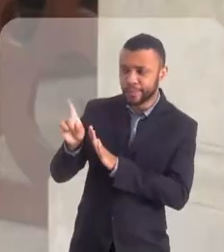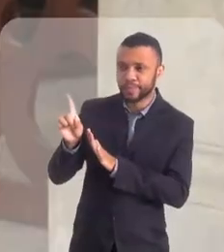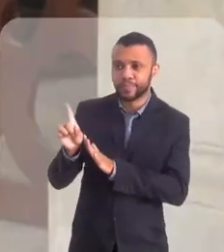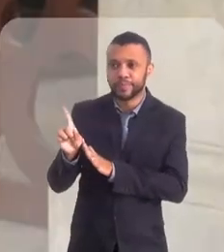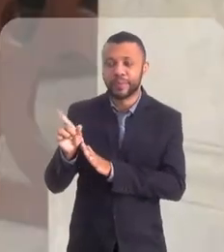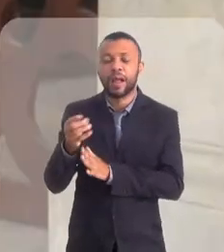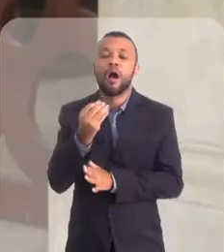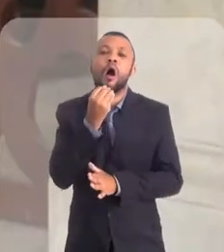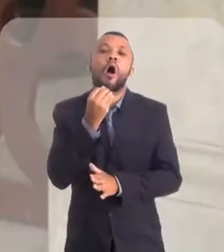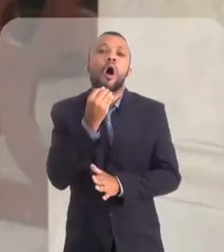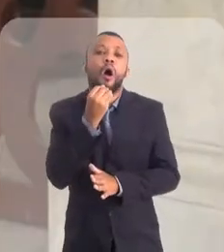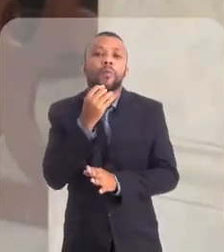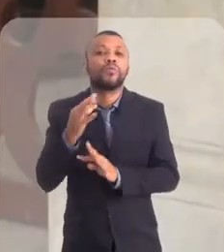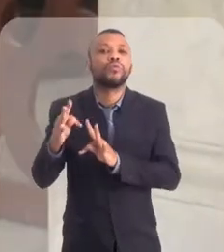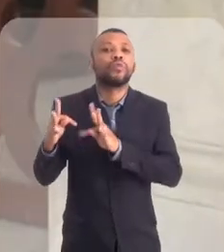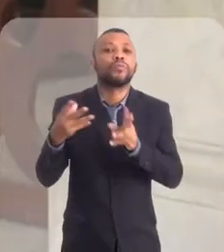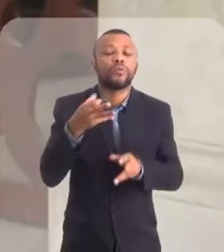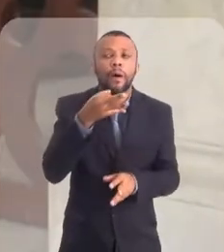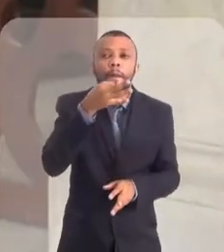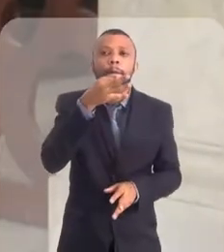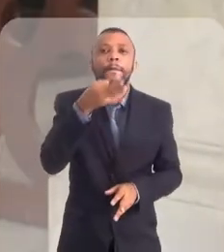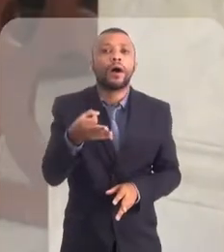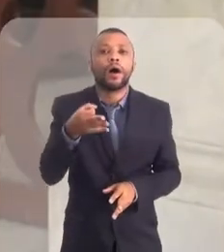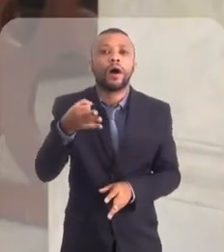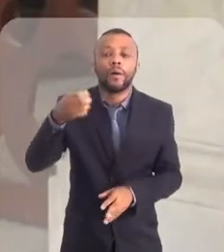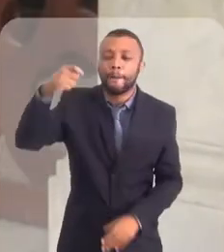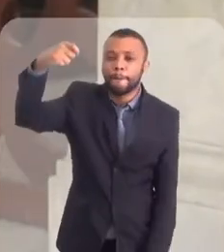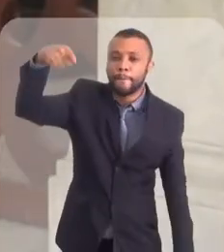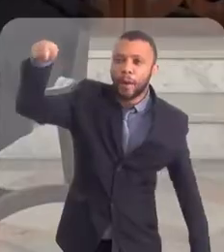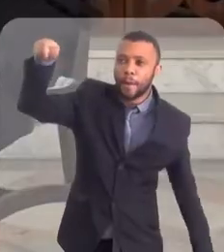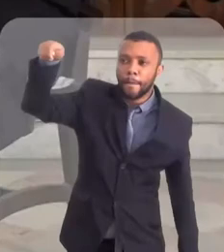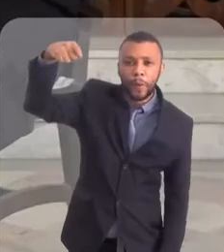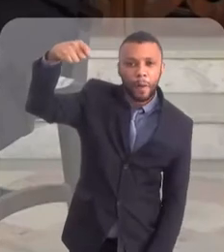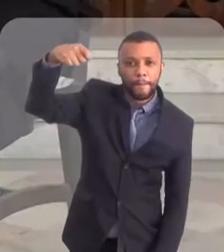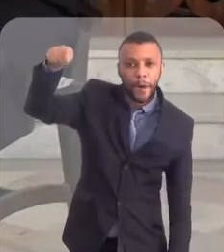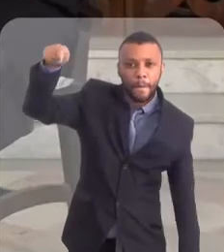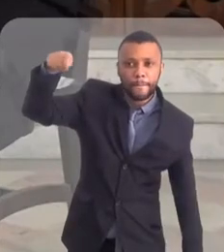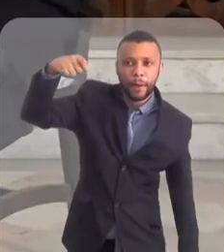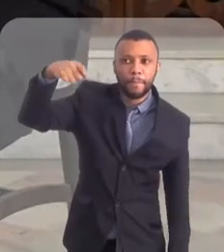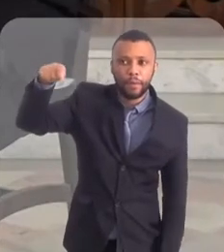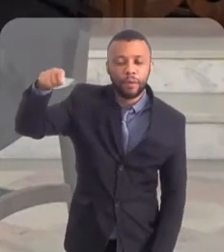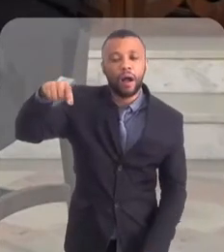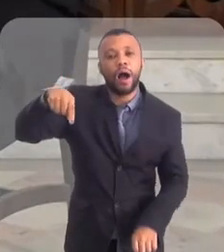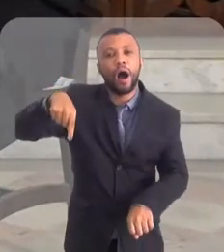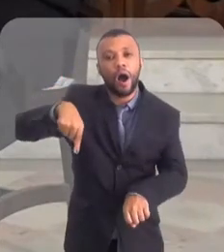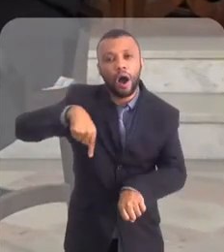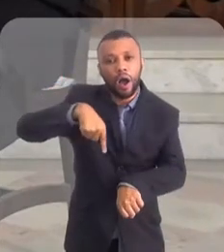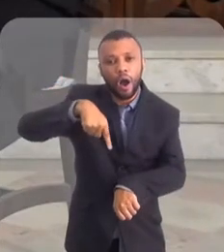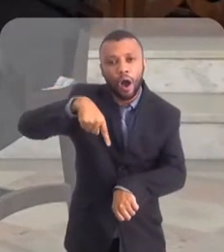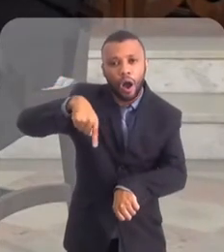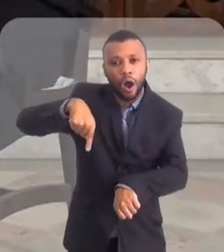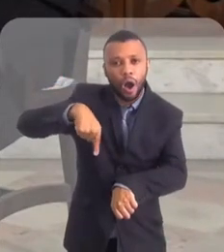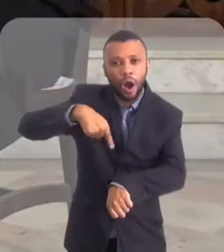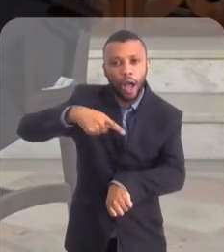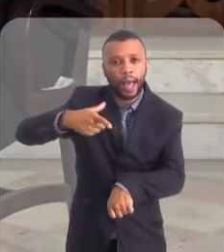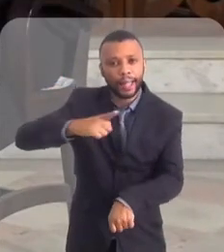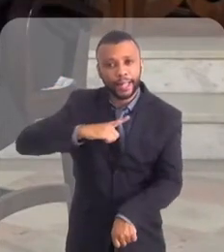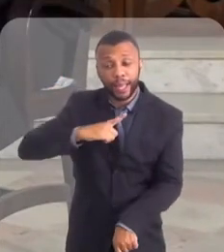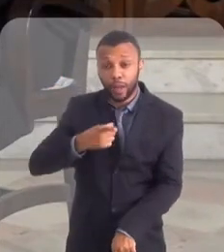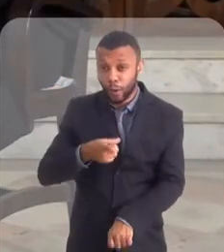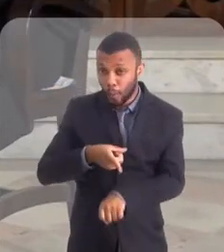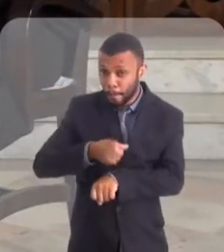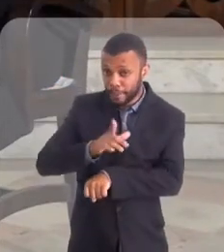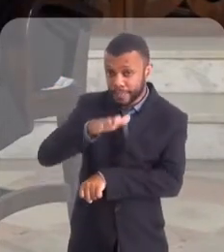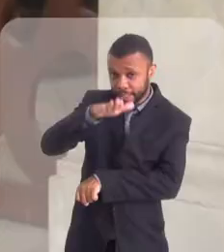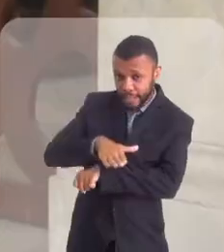perguntar, mas antes deixa eu falar. claro que todo mundo ouviu esse sino. Gente, nós estamos numa igreja. Toca de hora em hora,